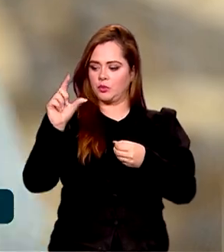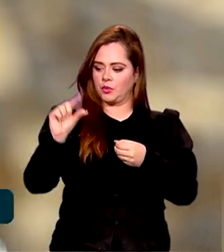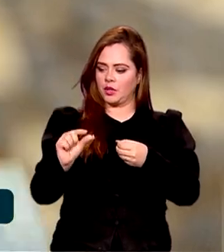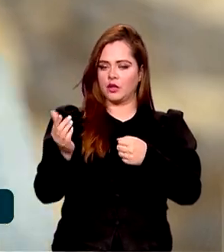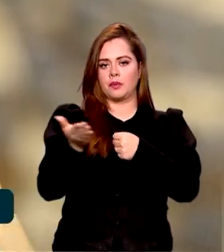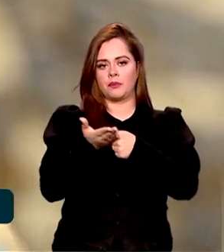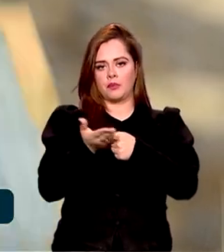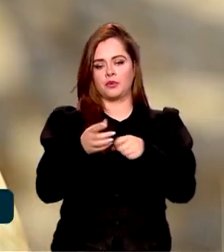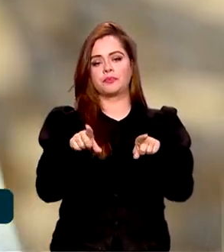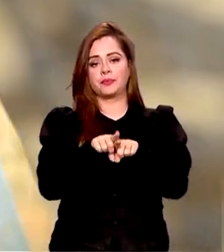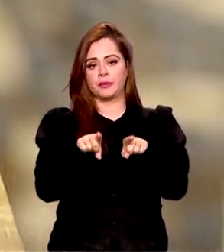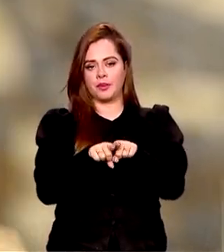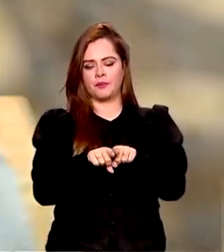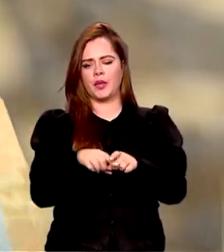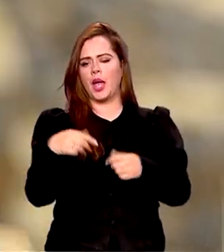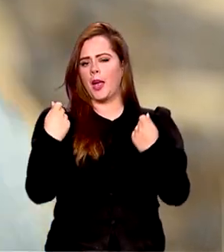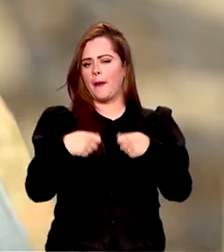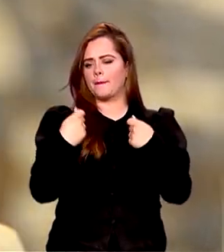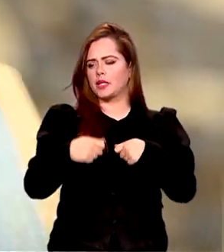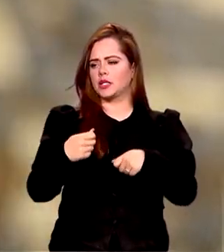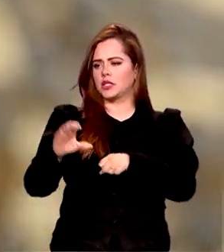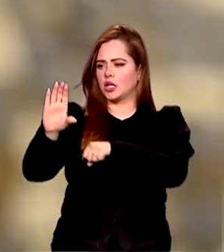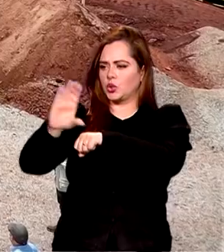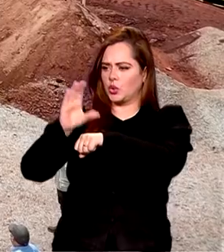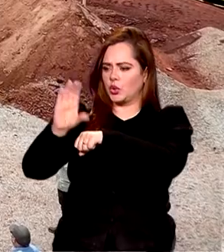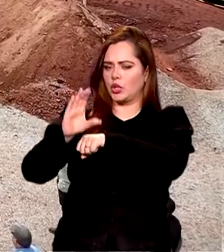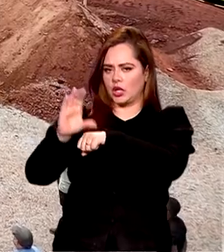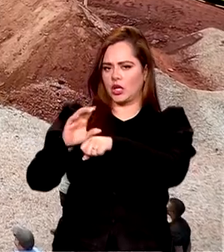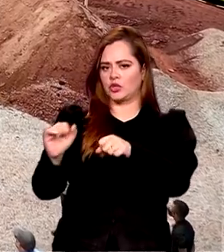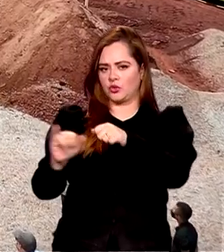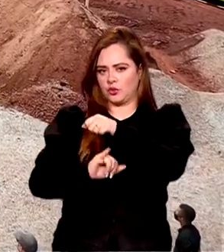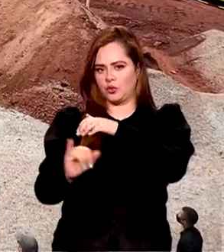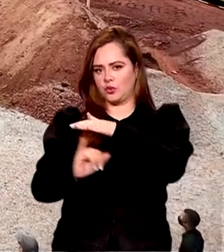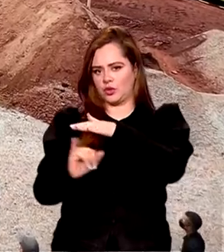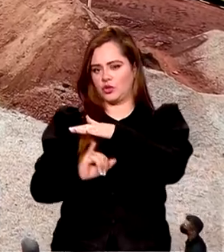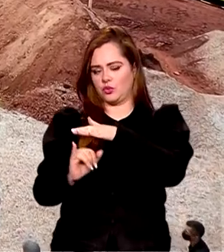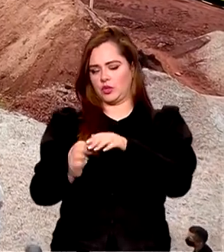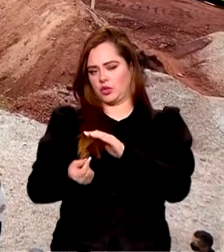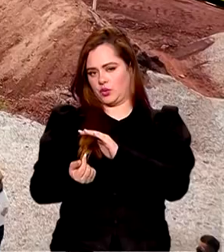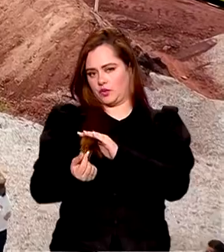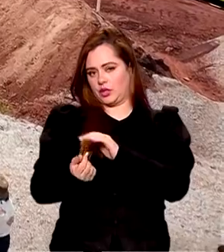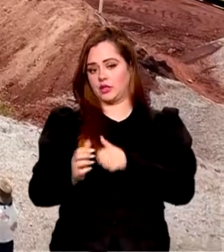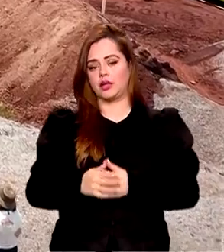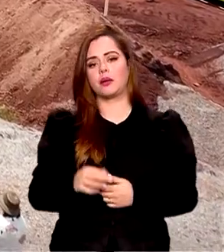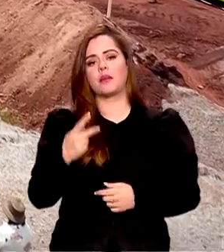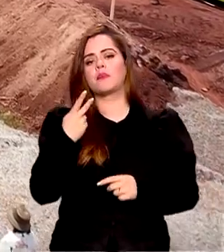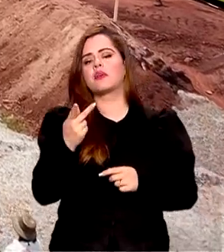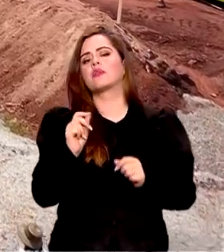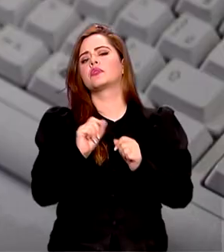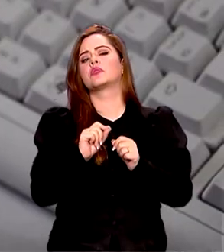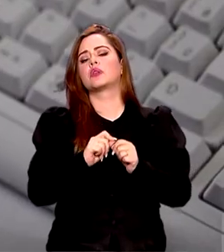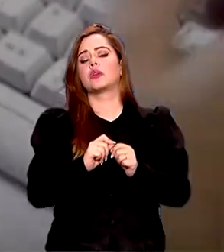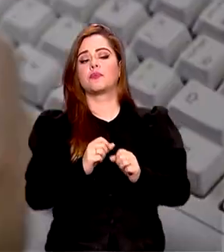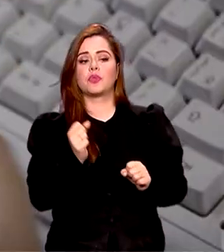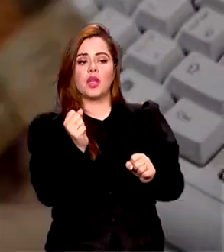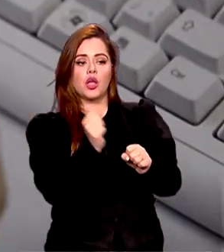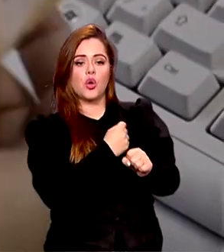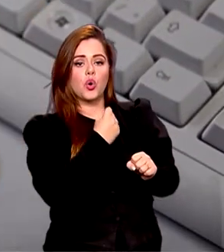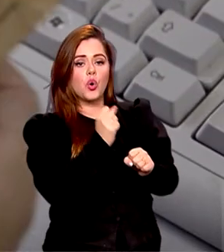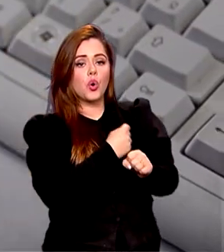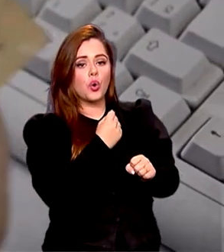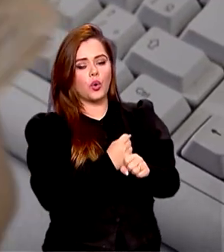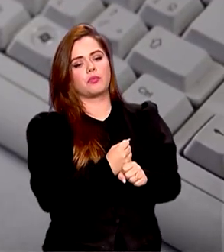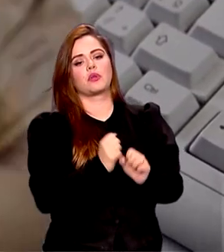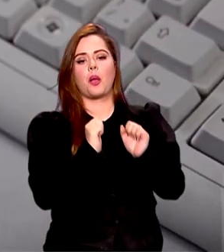precisarem de empréstimos com instituições financeiras para iniciarem obras que beneficiem os moradores, podem